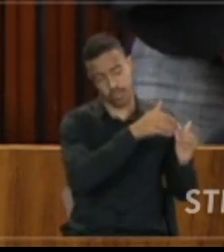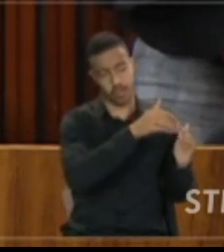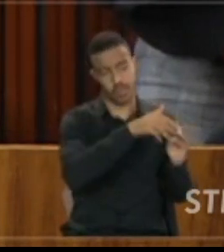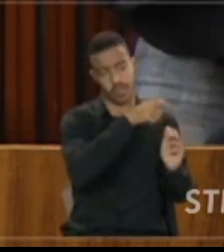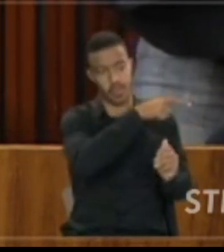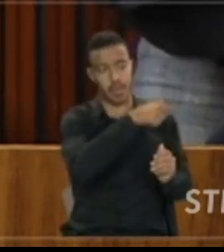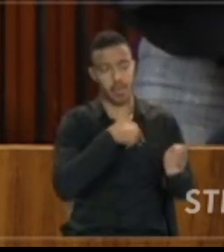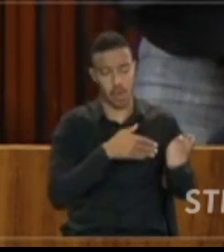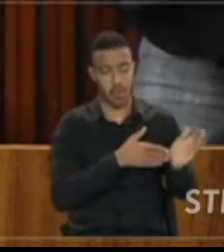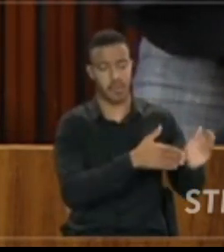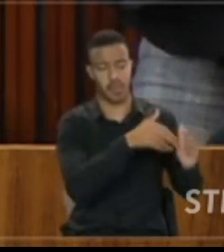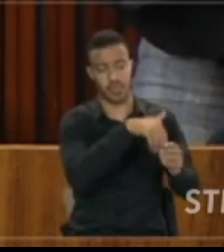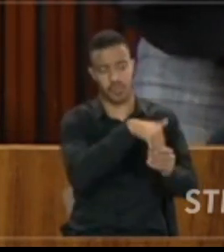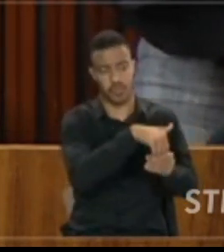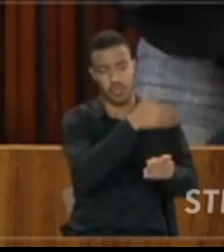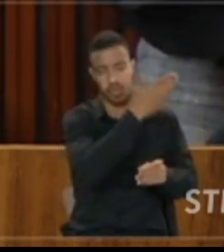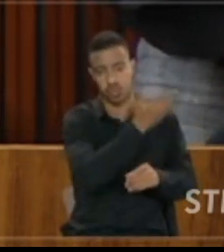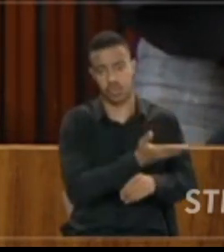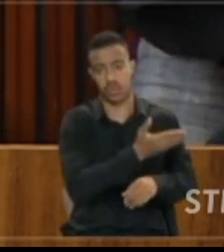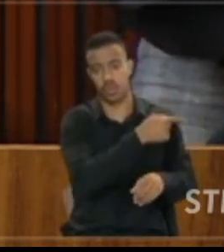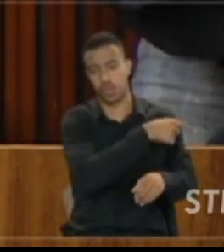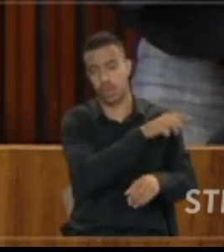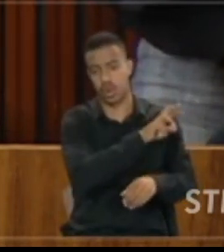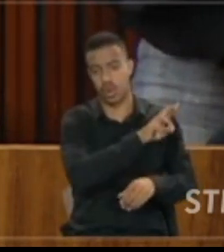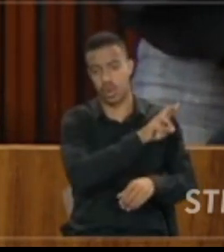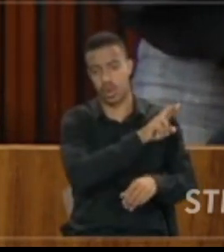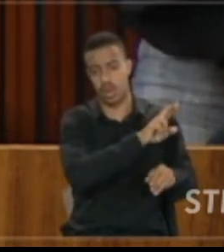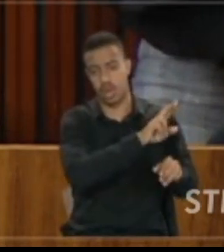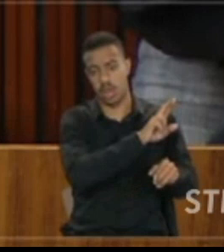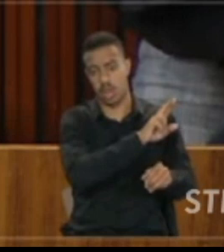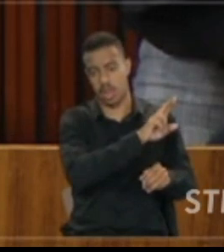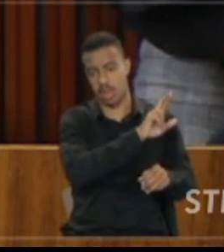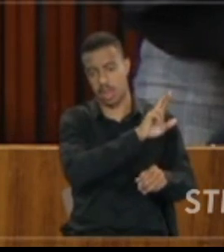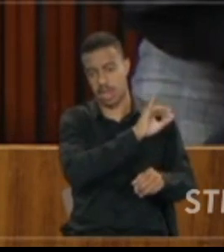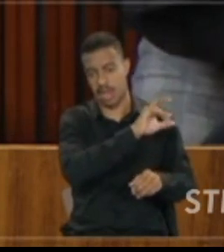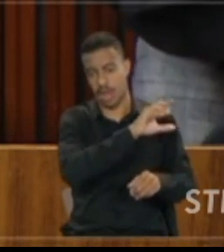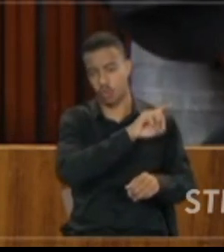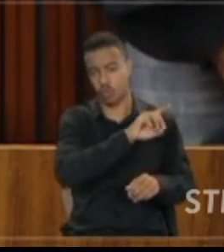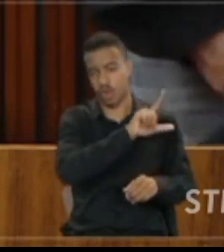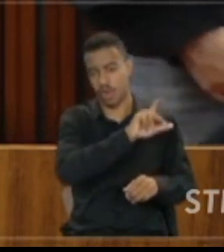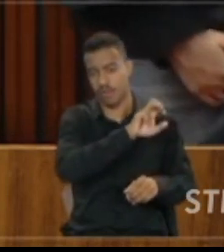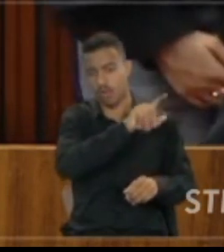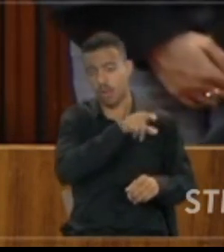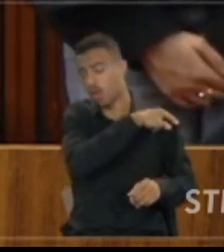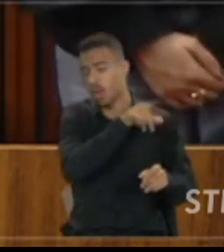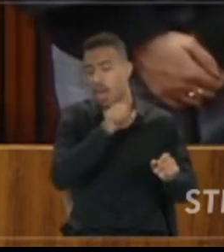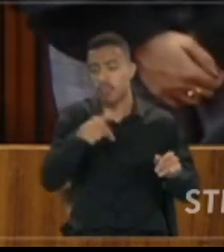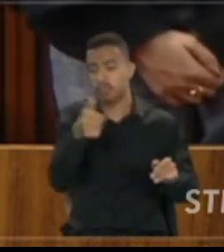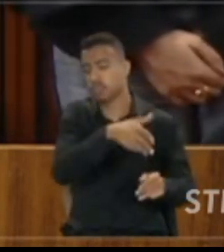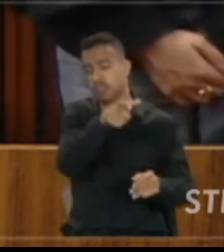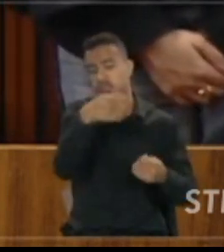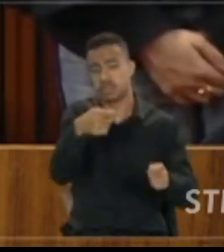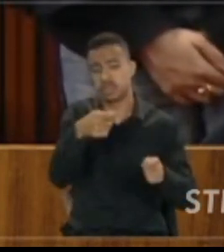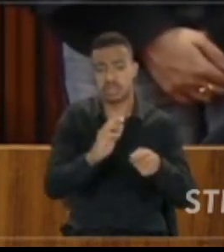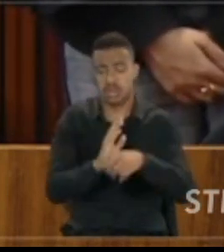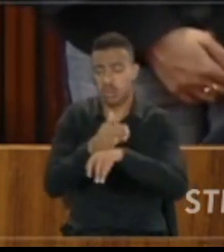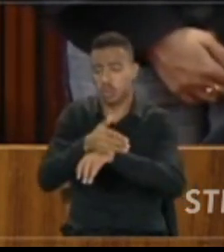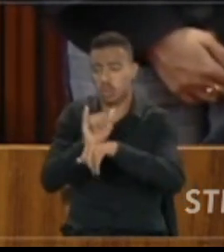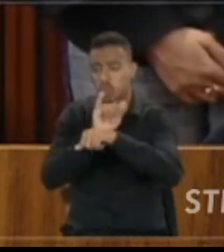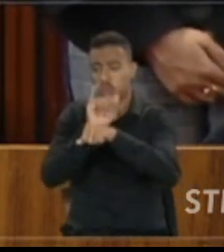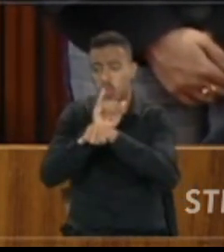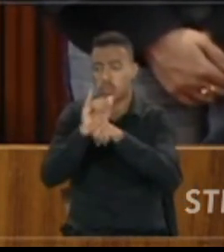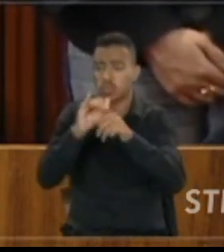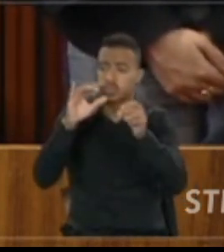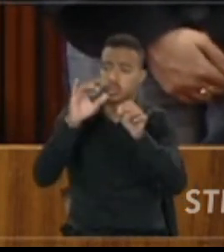o YouTube para encontrarmos o vídeo. E aqui nós encontramos, ministro Ricardo Lewandowski, as duas